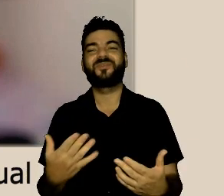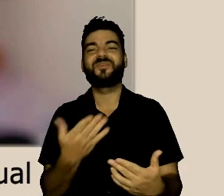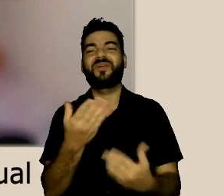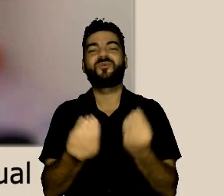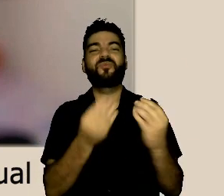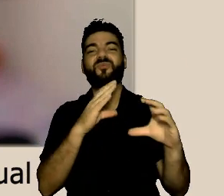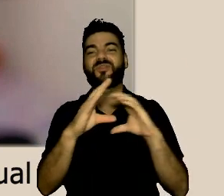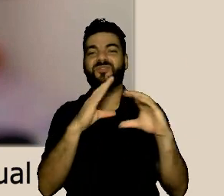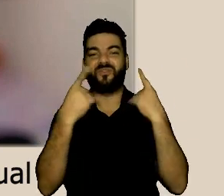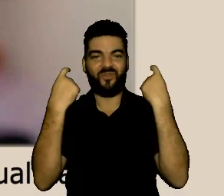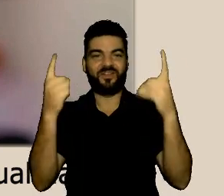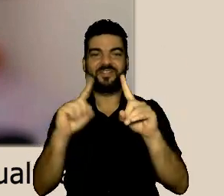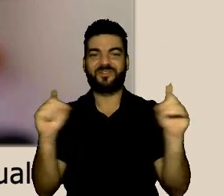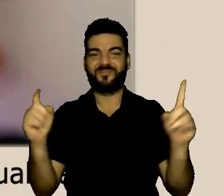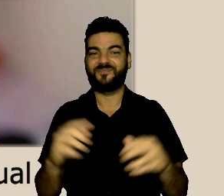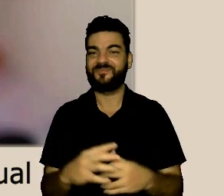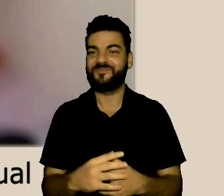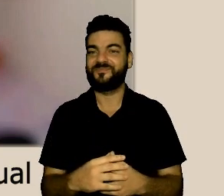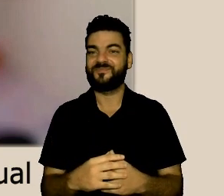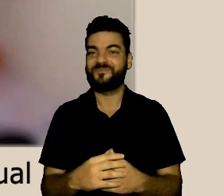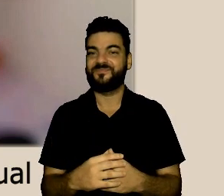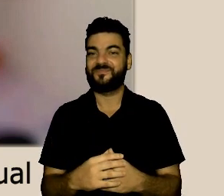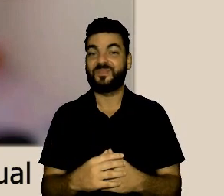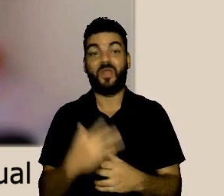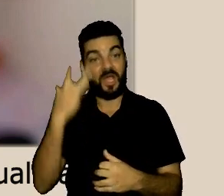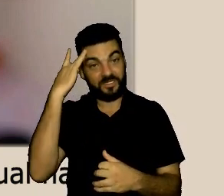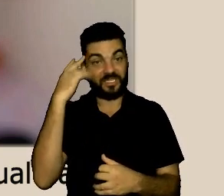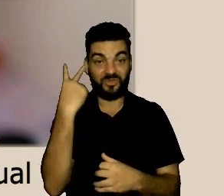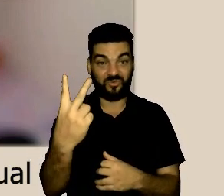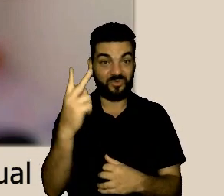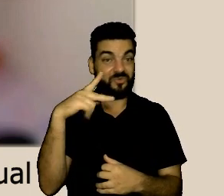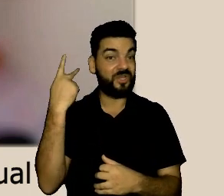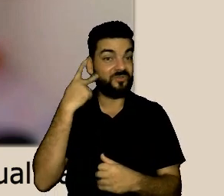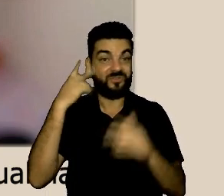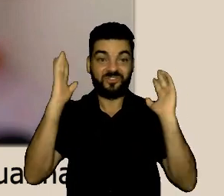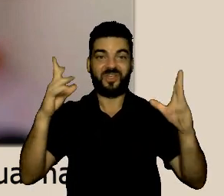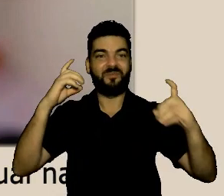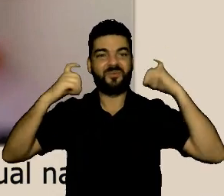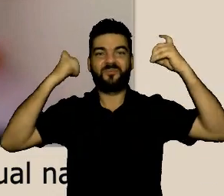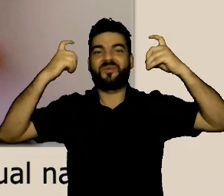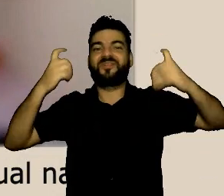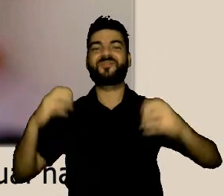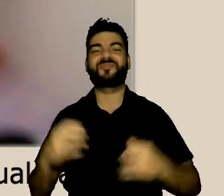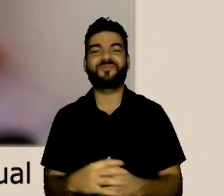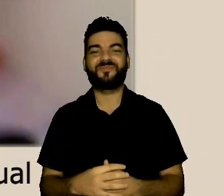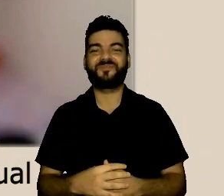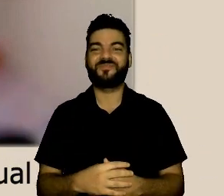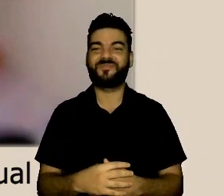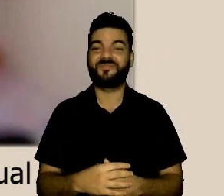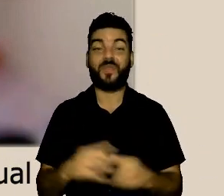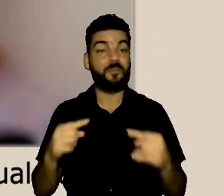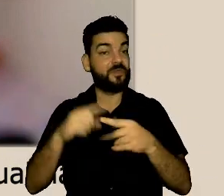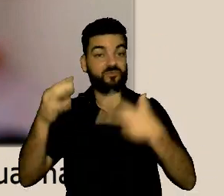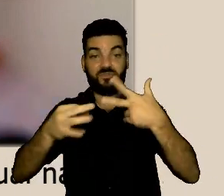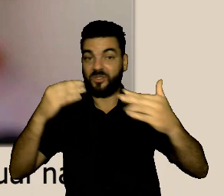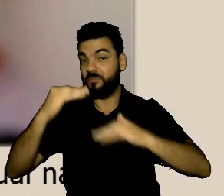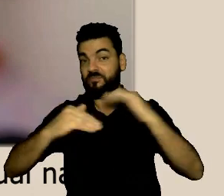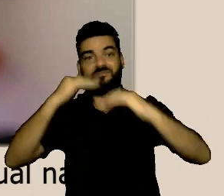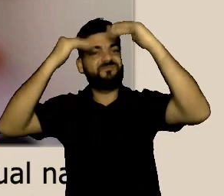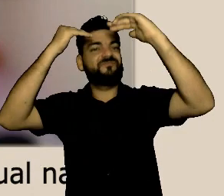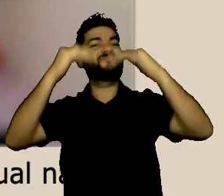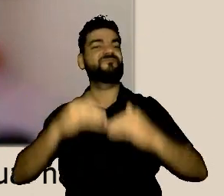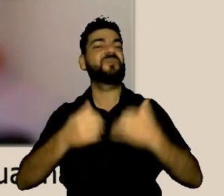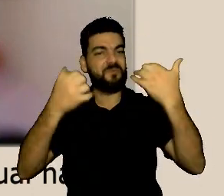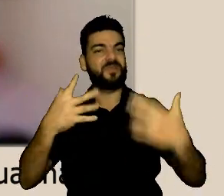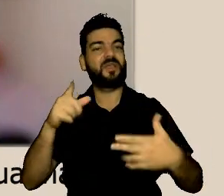Mulheres republicanas em novembro e ela também falou da comunicação não violenta então são dois procuradores que